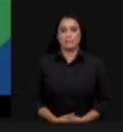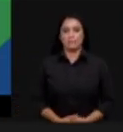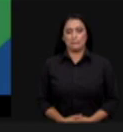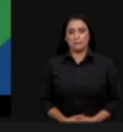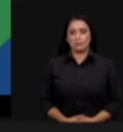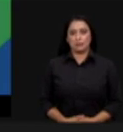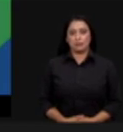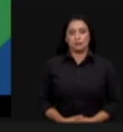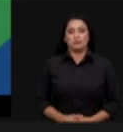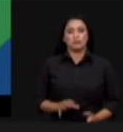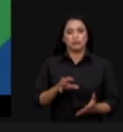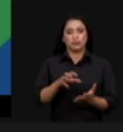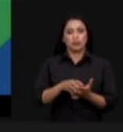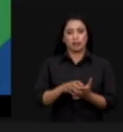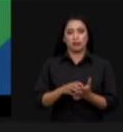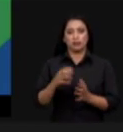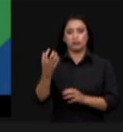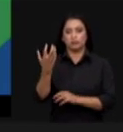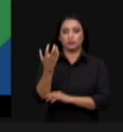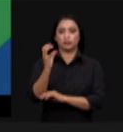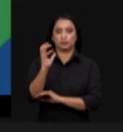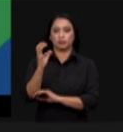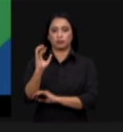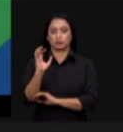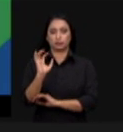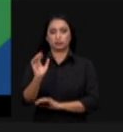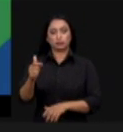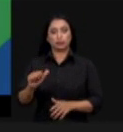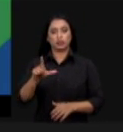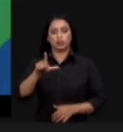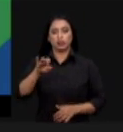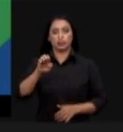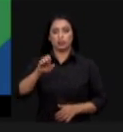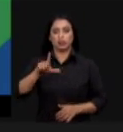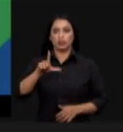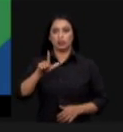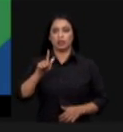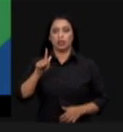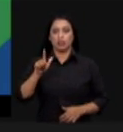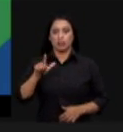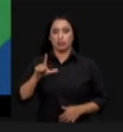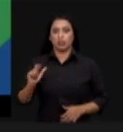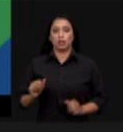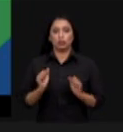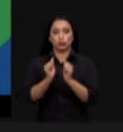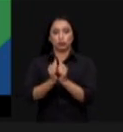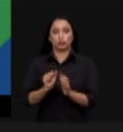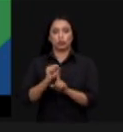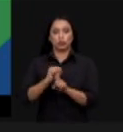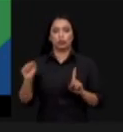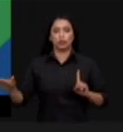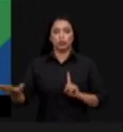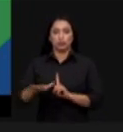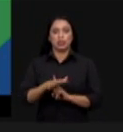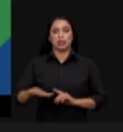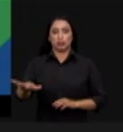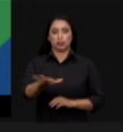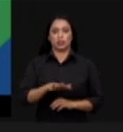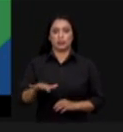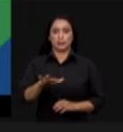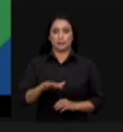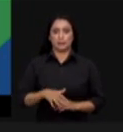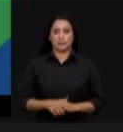florestal legal tanto junto aos governos federal e estaduais quanto junto à sociedade de uma forma geral